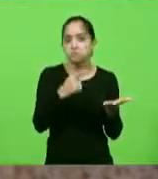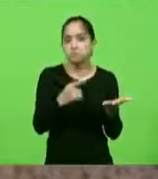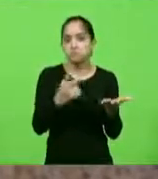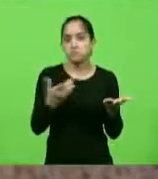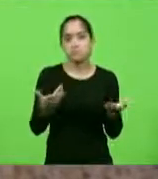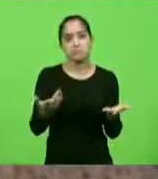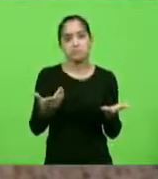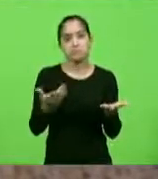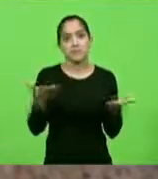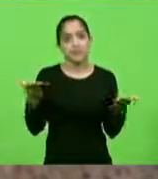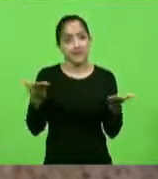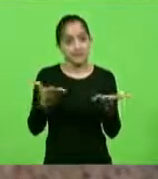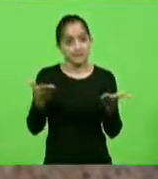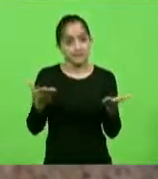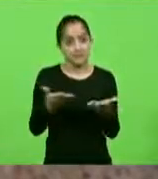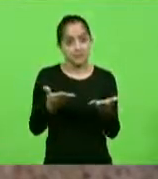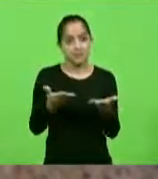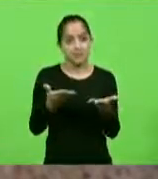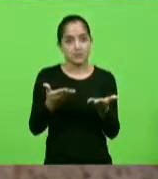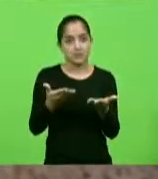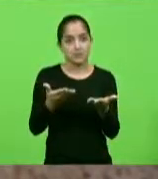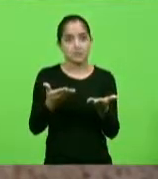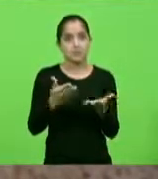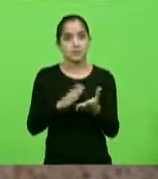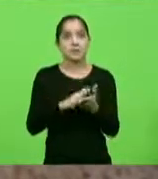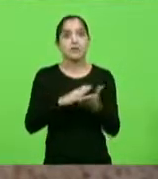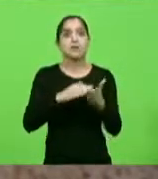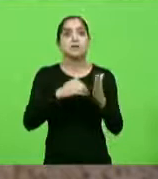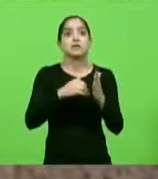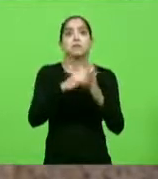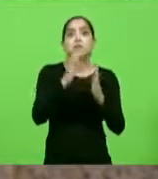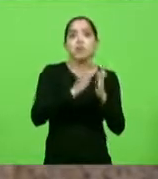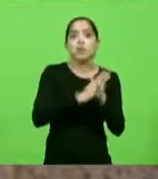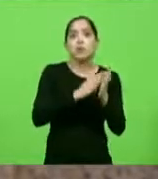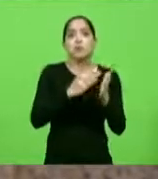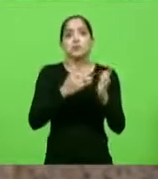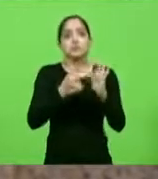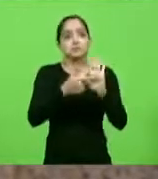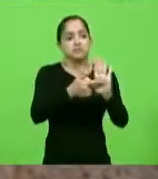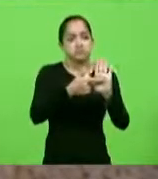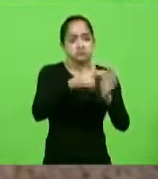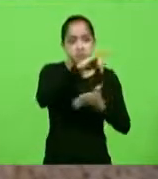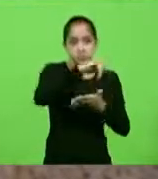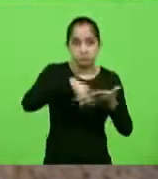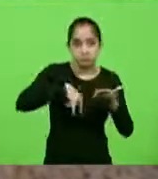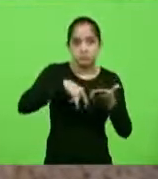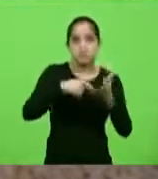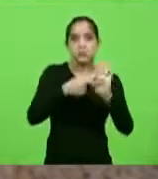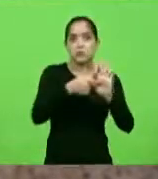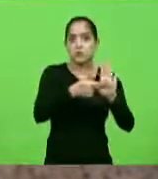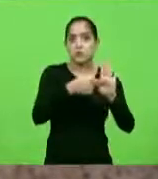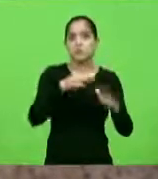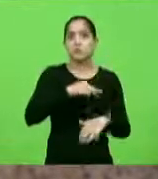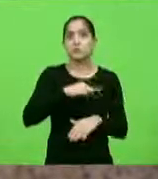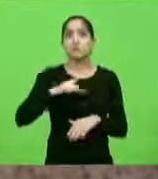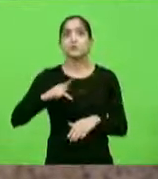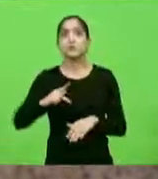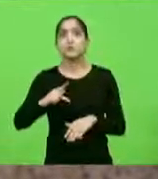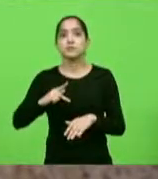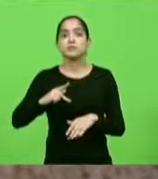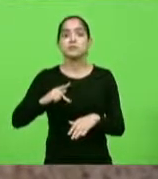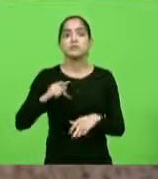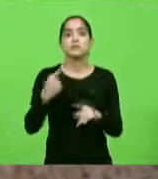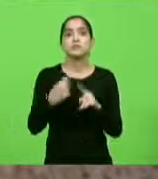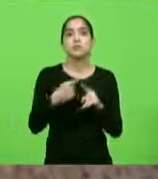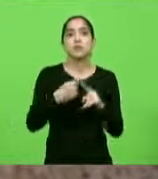estão sendo agora, estão recebendo notificações do Ministério Público por estarem cometendo